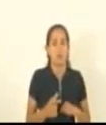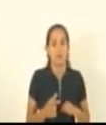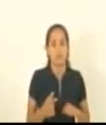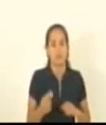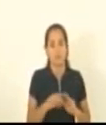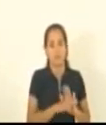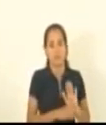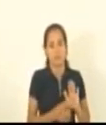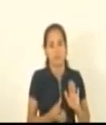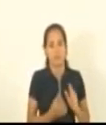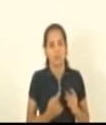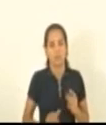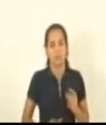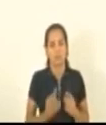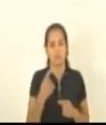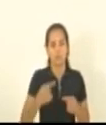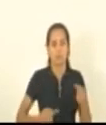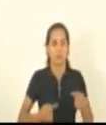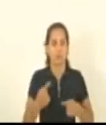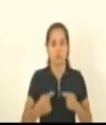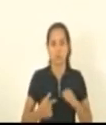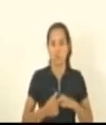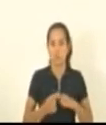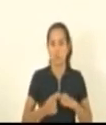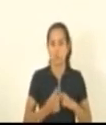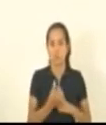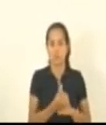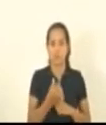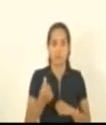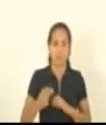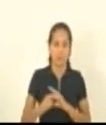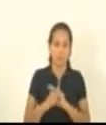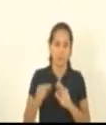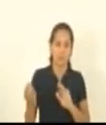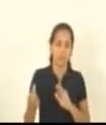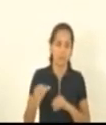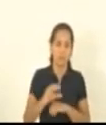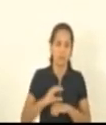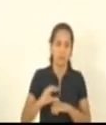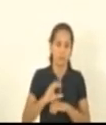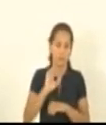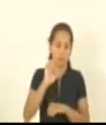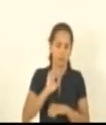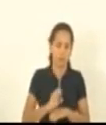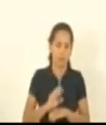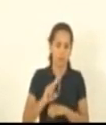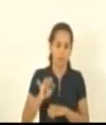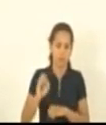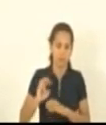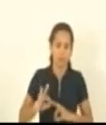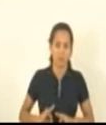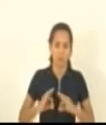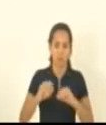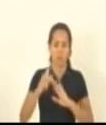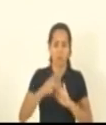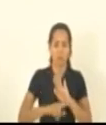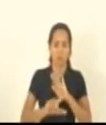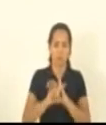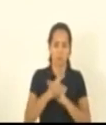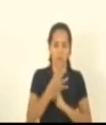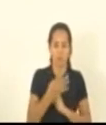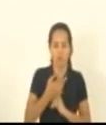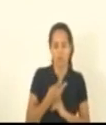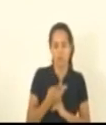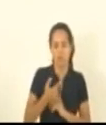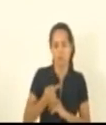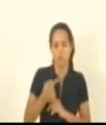única nos termos do artigo 66 parágrafo sexto da Constituição Estadual de veto total projeto de lei 437 de